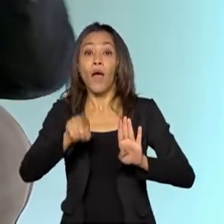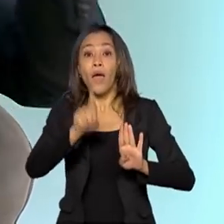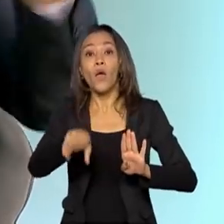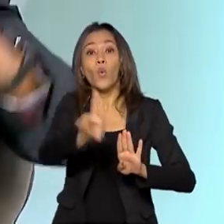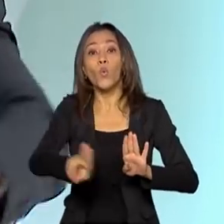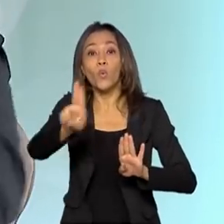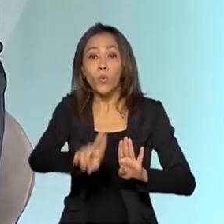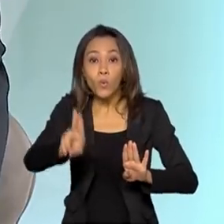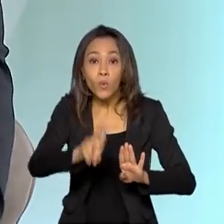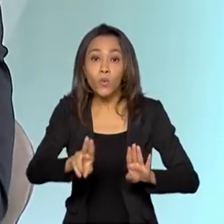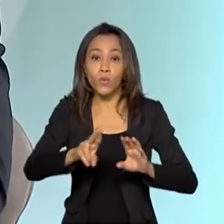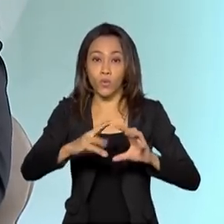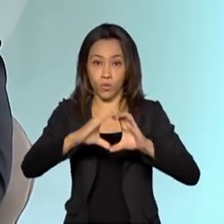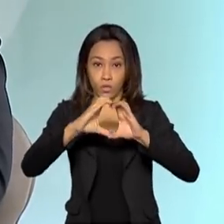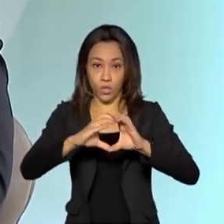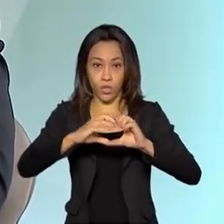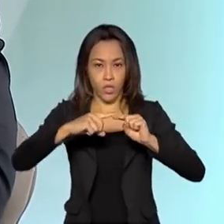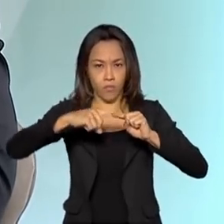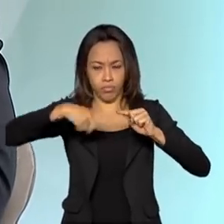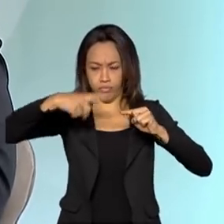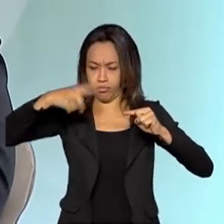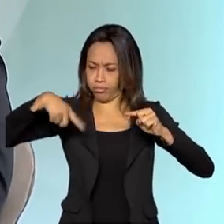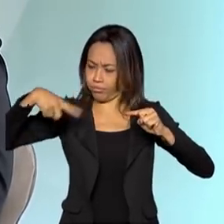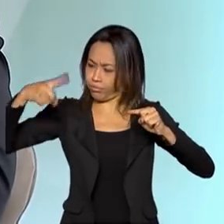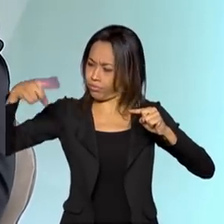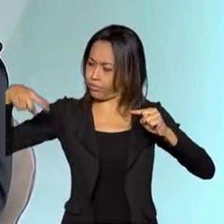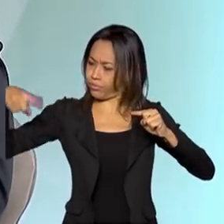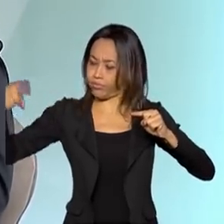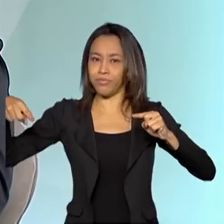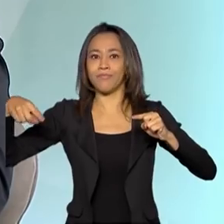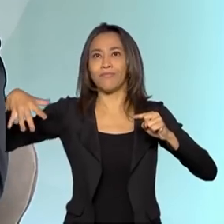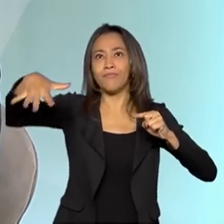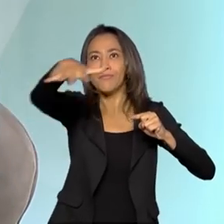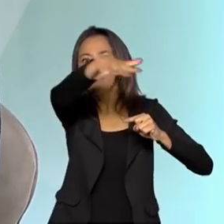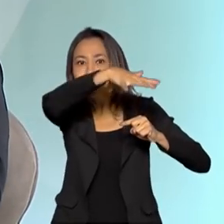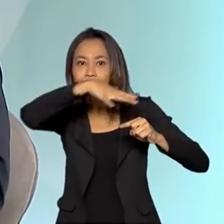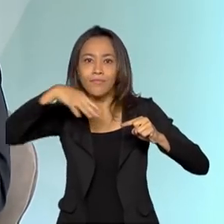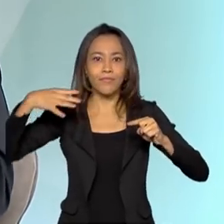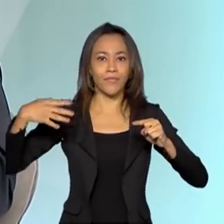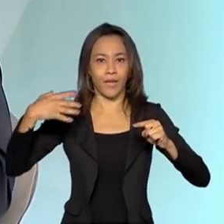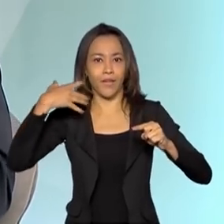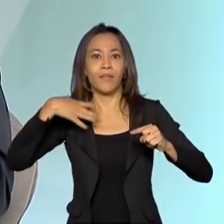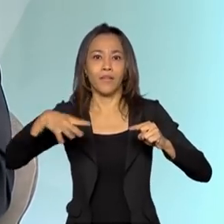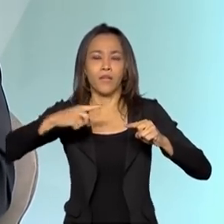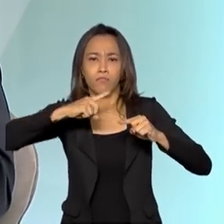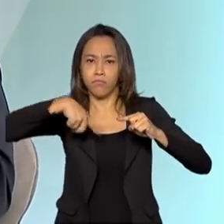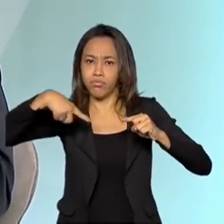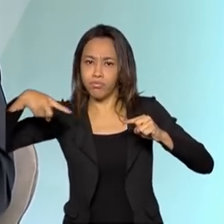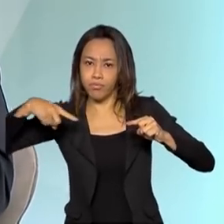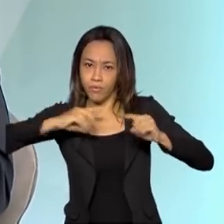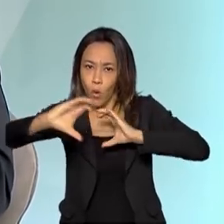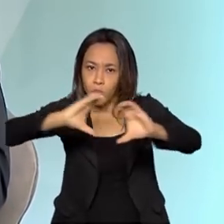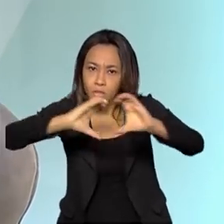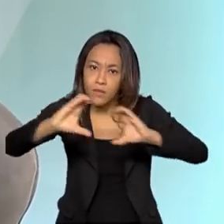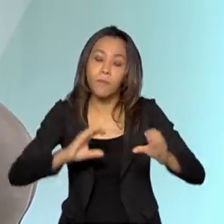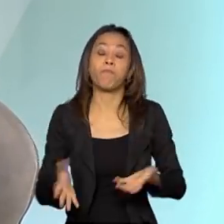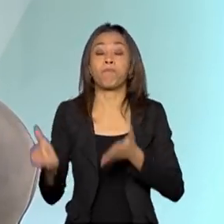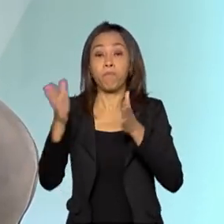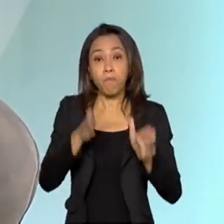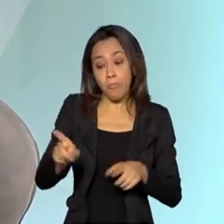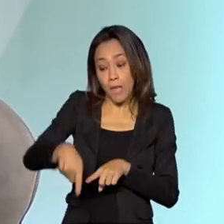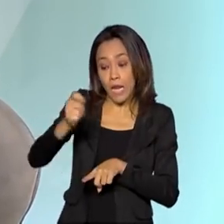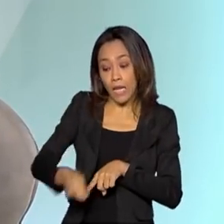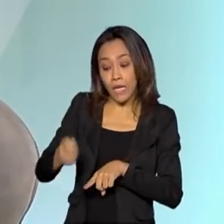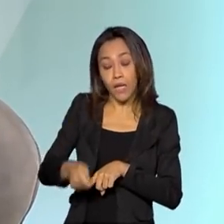uso da radiofrequência, que são essas vias aéreas por onde os sinais trafegam. Pois bem, apesar do leilão ser costumeiramente e popularmente chamado de